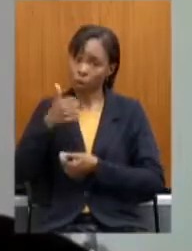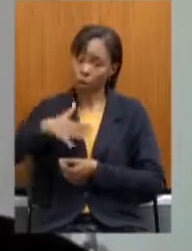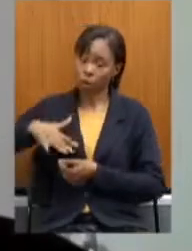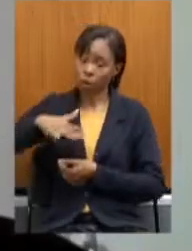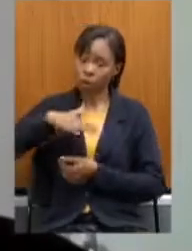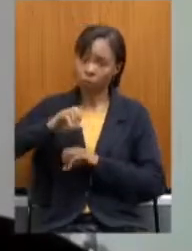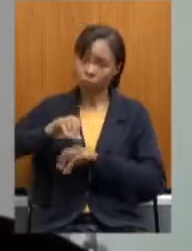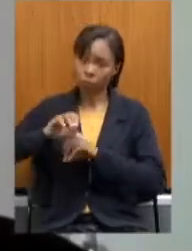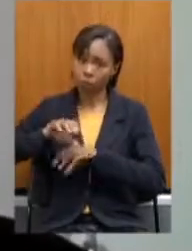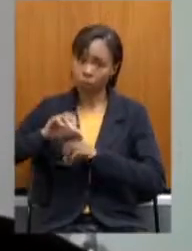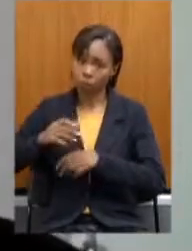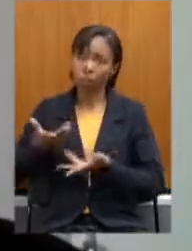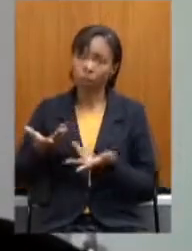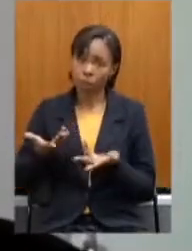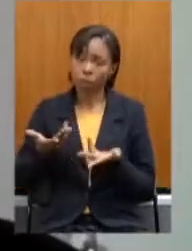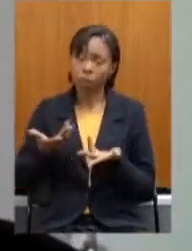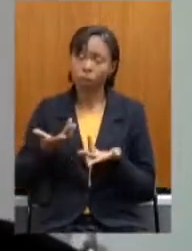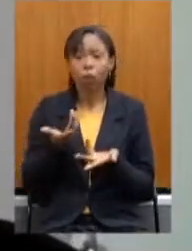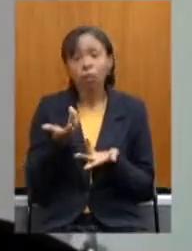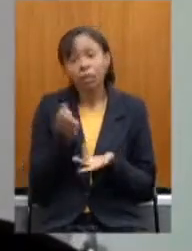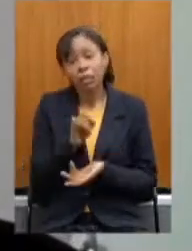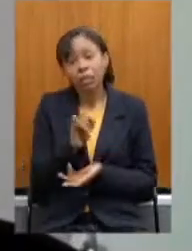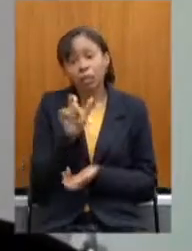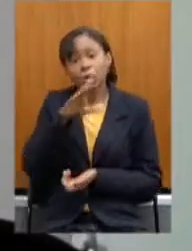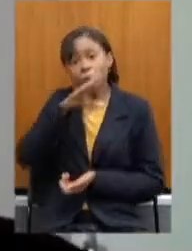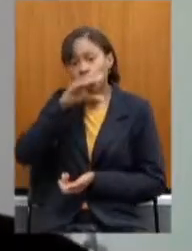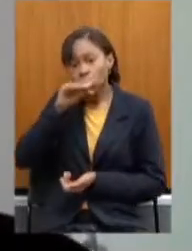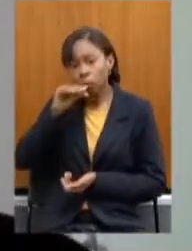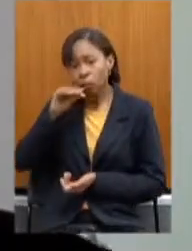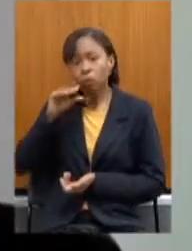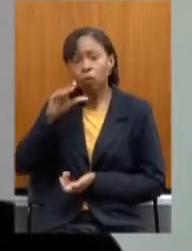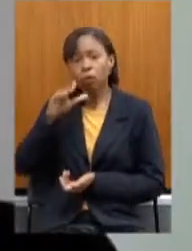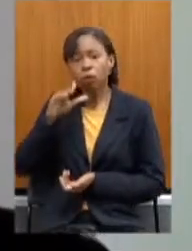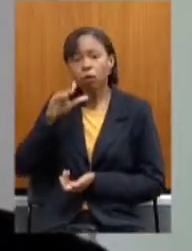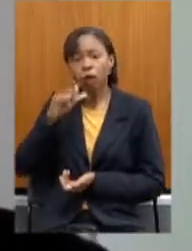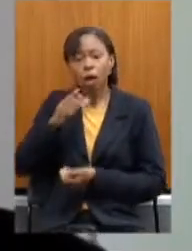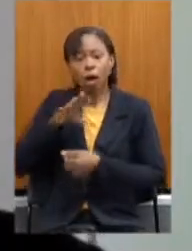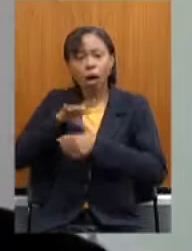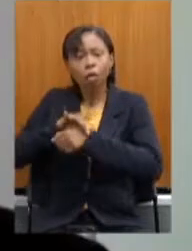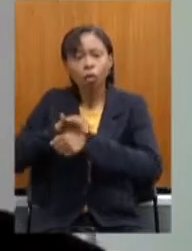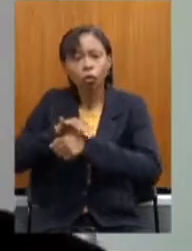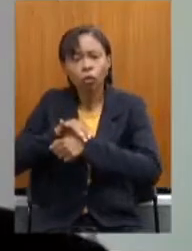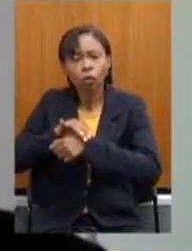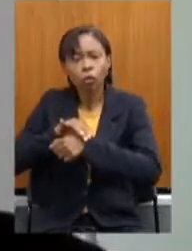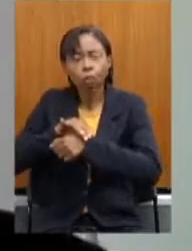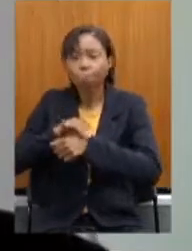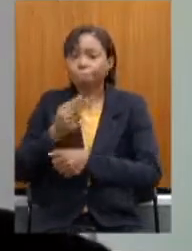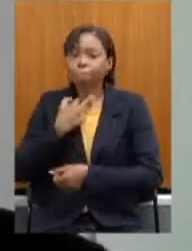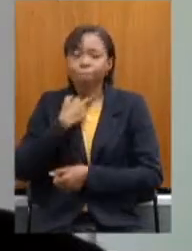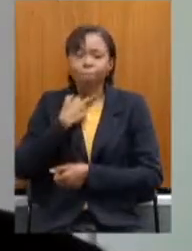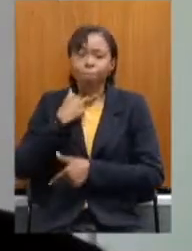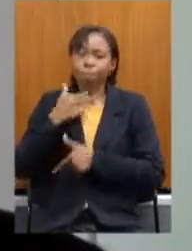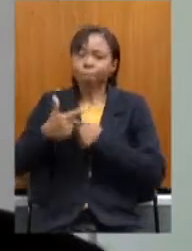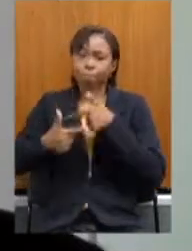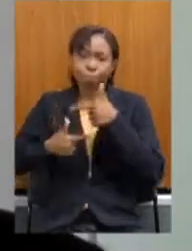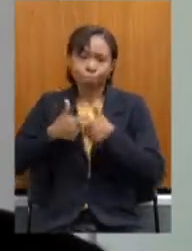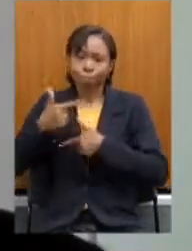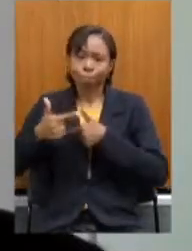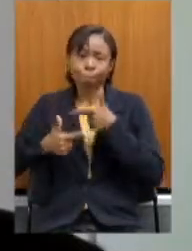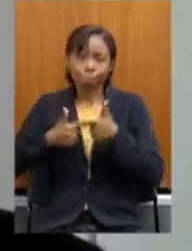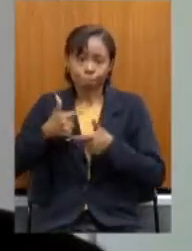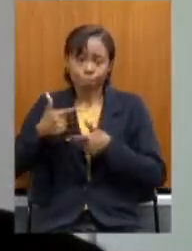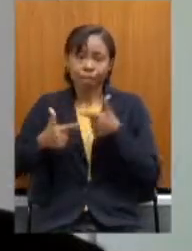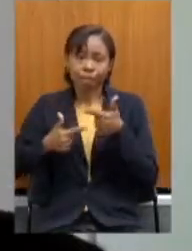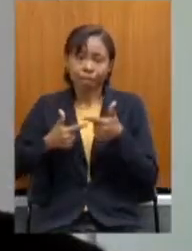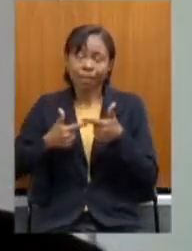sofre drástica redução, ou seja, quando o servidor adoece, fica inválido, ele tem uma